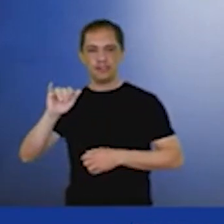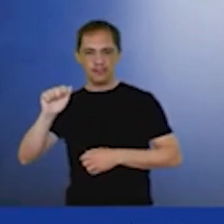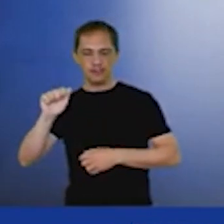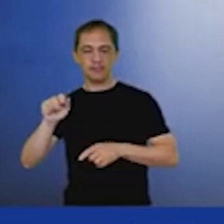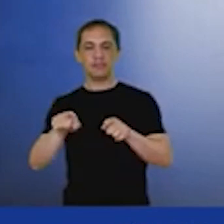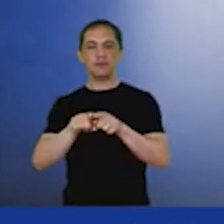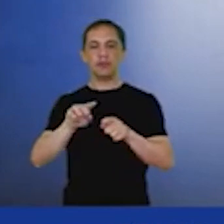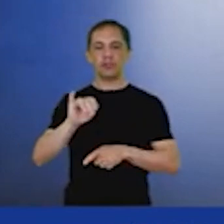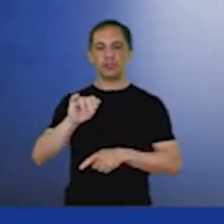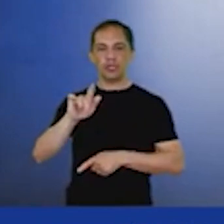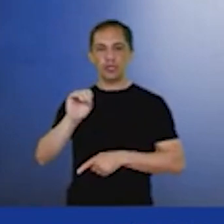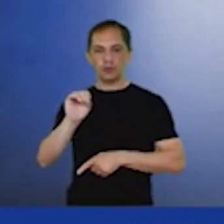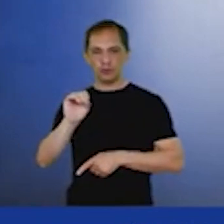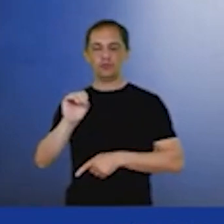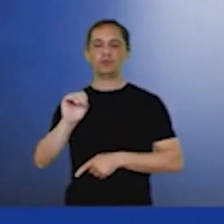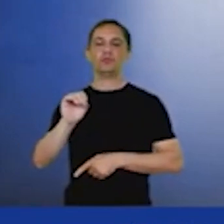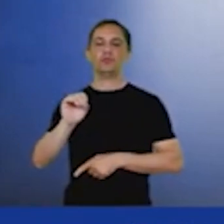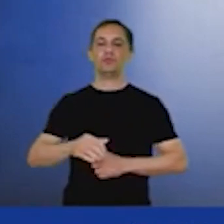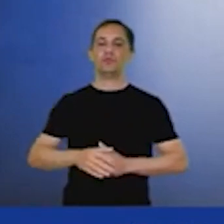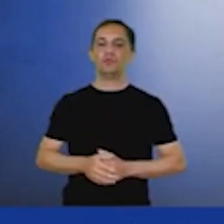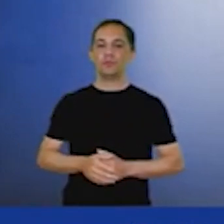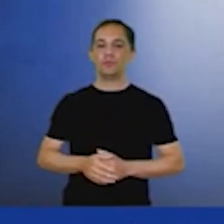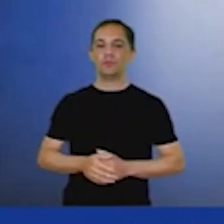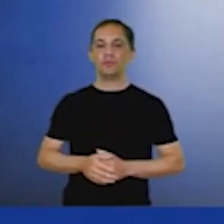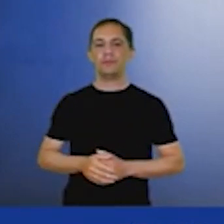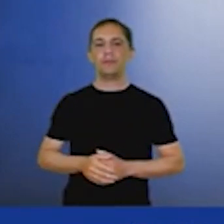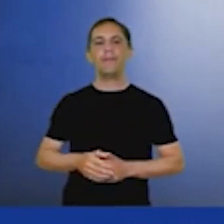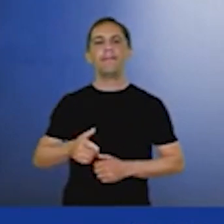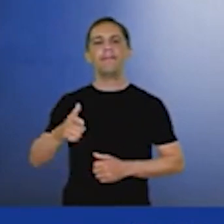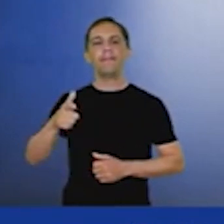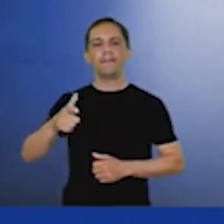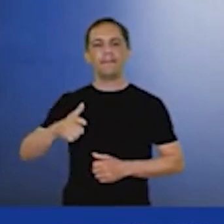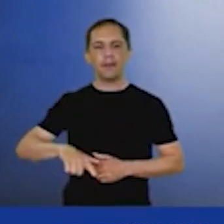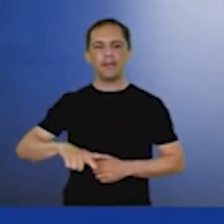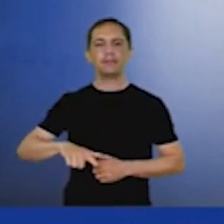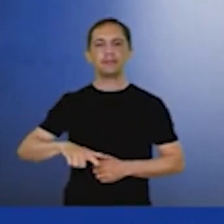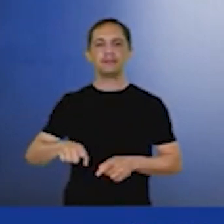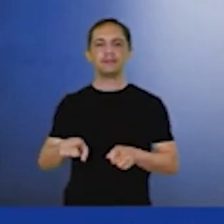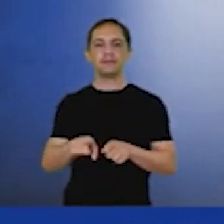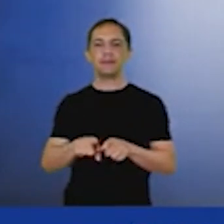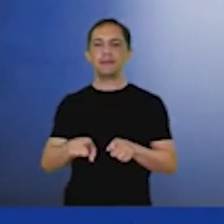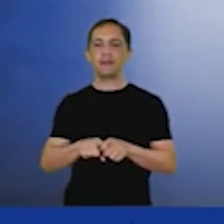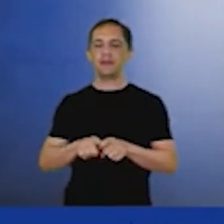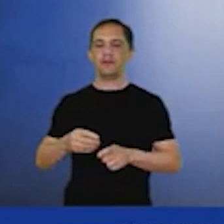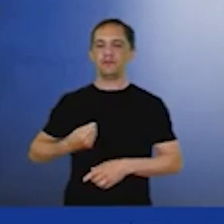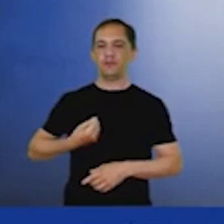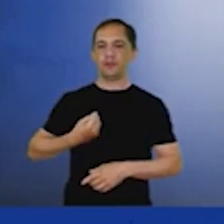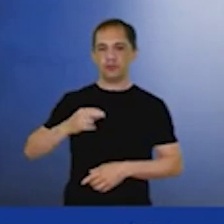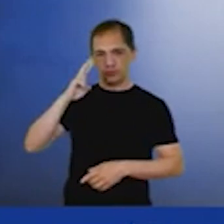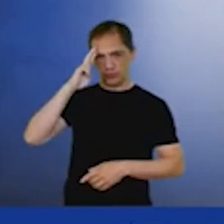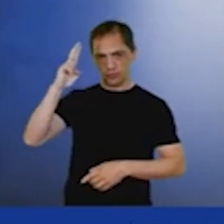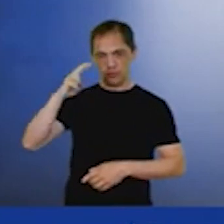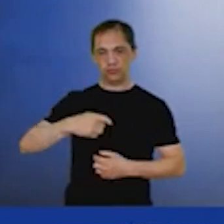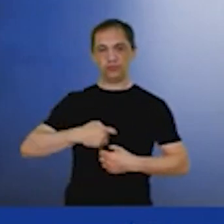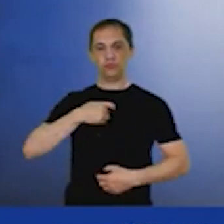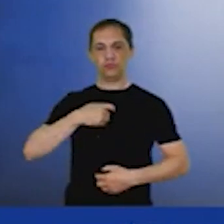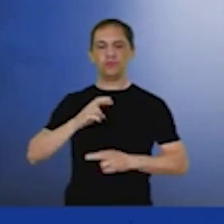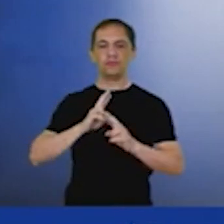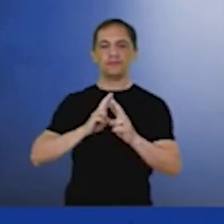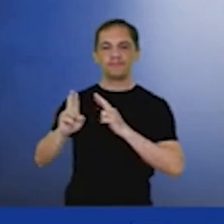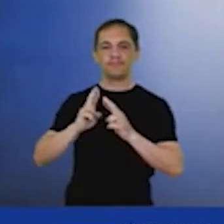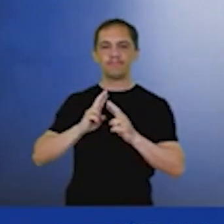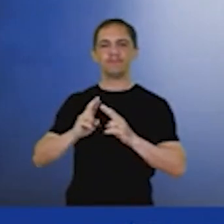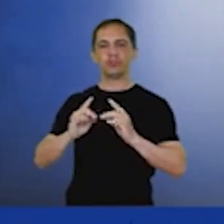Thiago Machado de Souza Jacques. E no nosso palco, em Charmel Sheik, estão presentes o diretor executivo de relacionamento